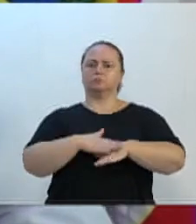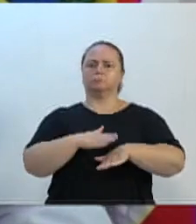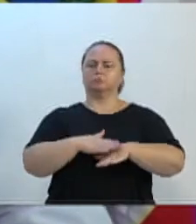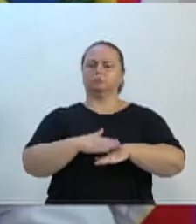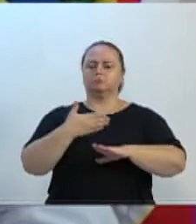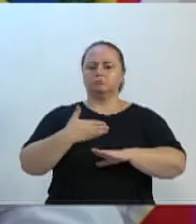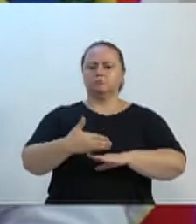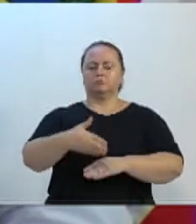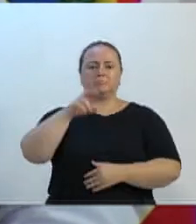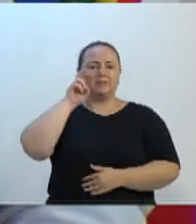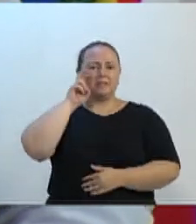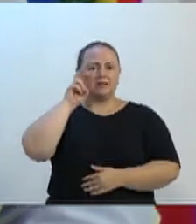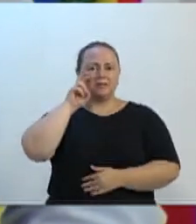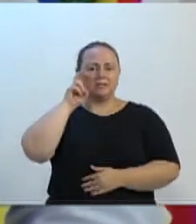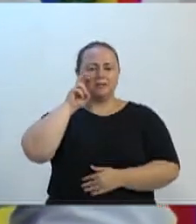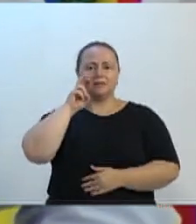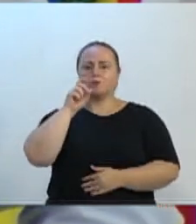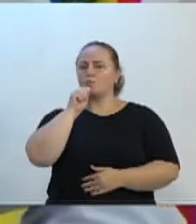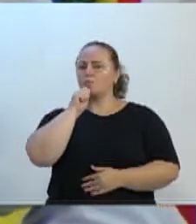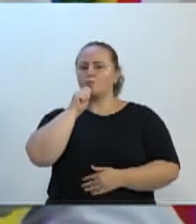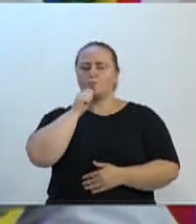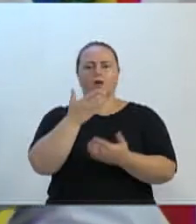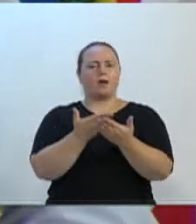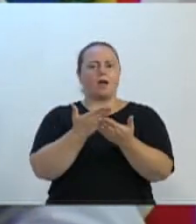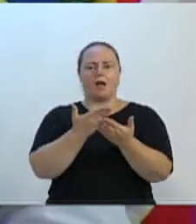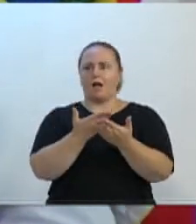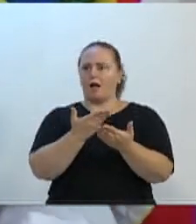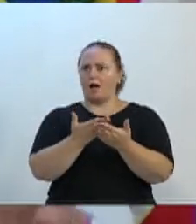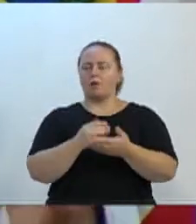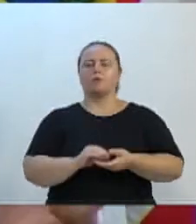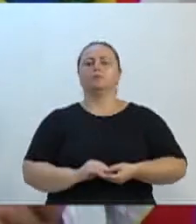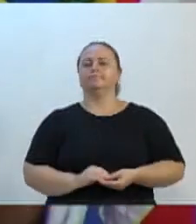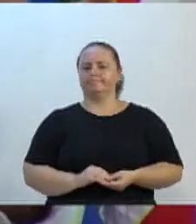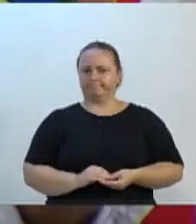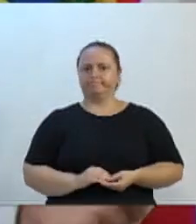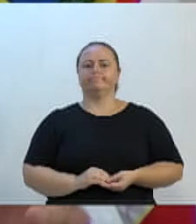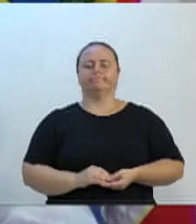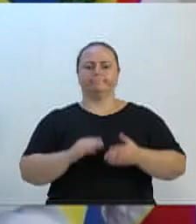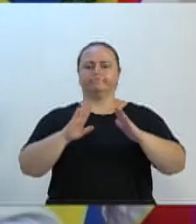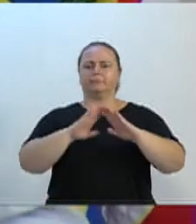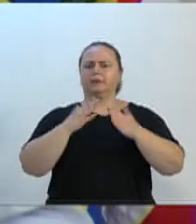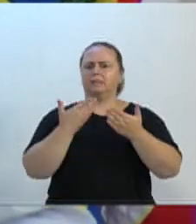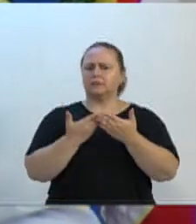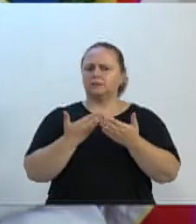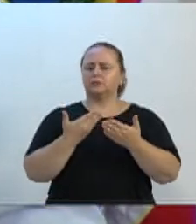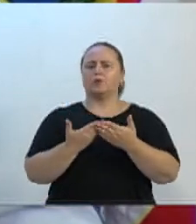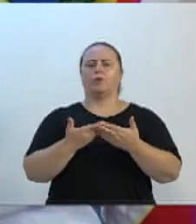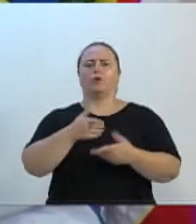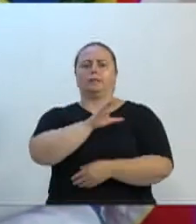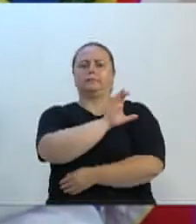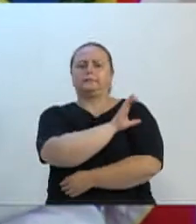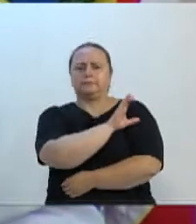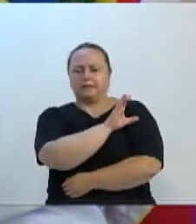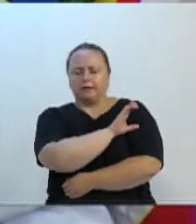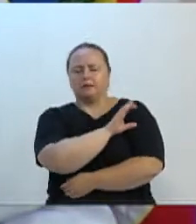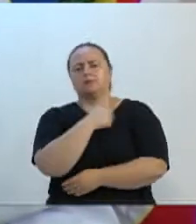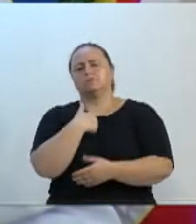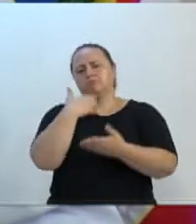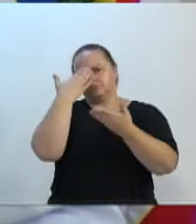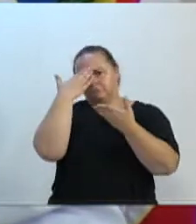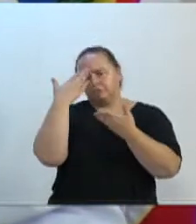programado, não haverá mais aulas, e bem como também as escolas, bem como também o CEI, e agradeço aqui